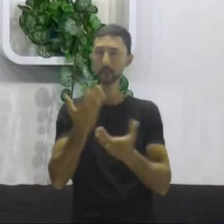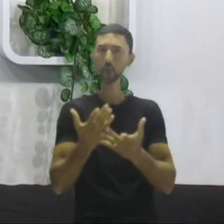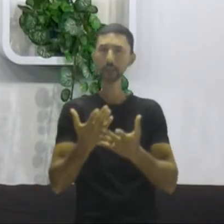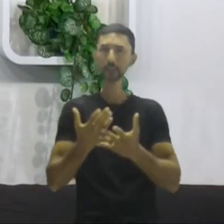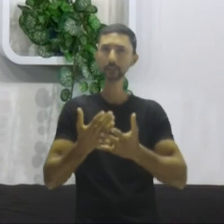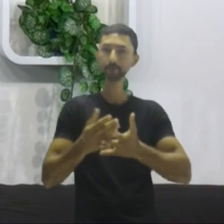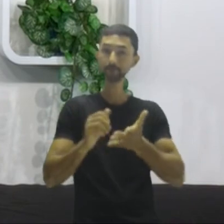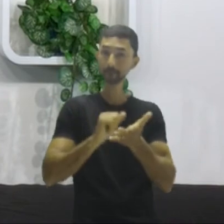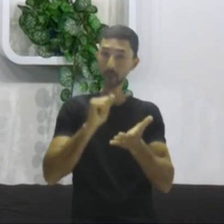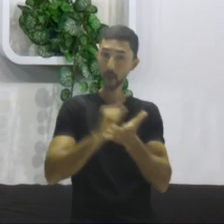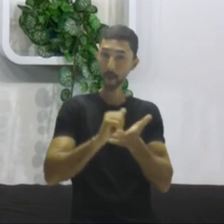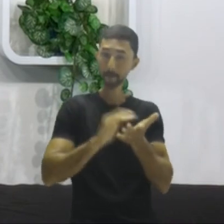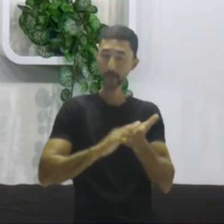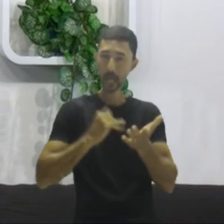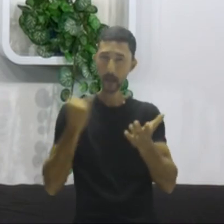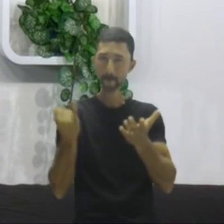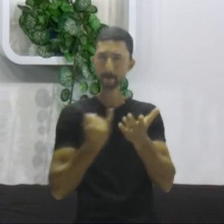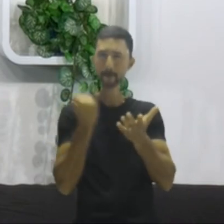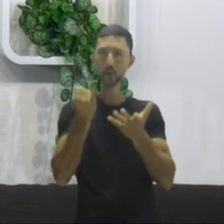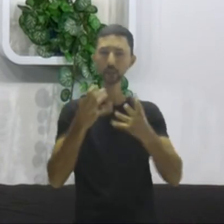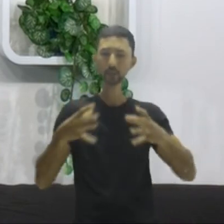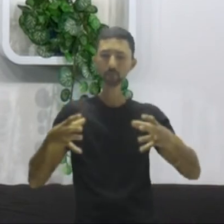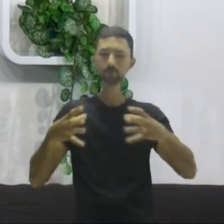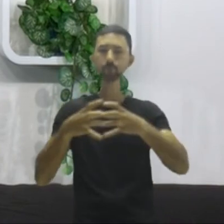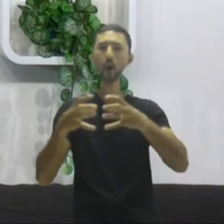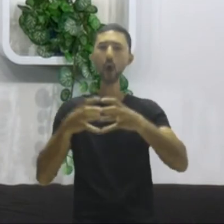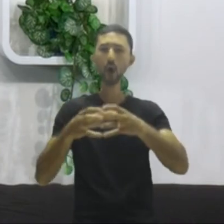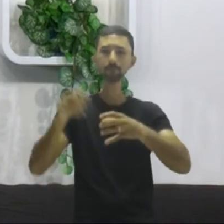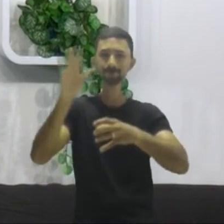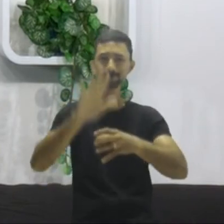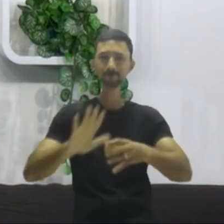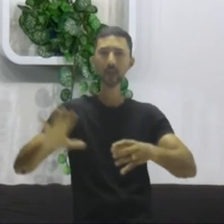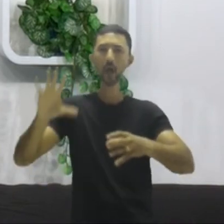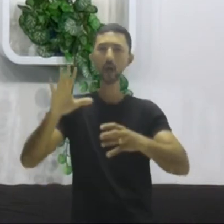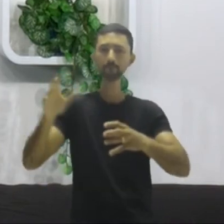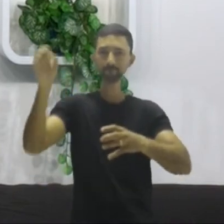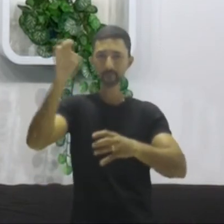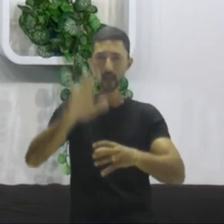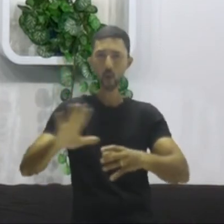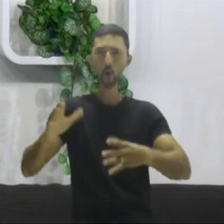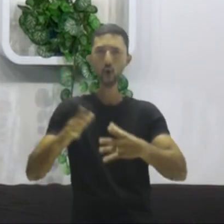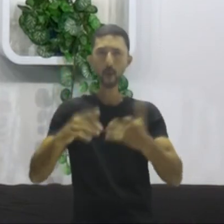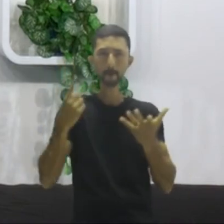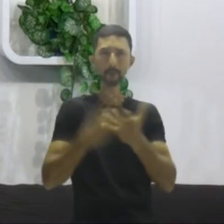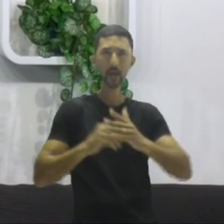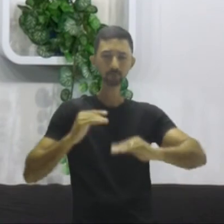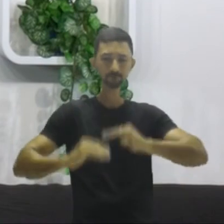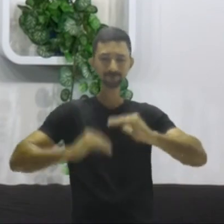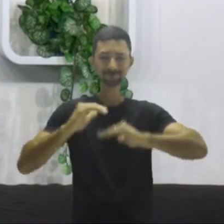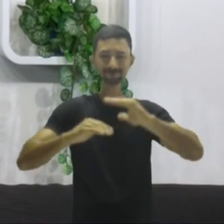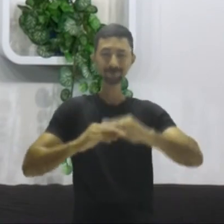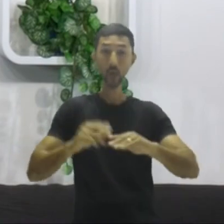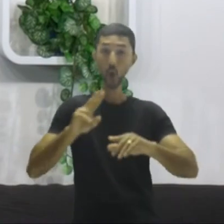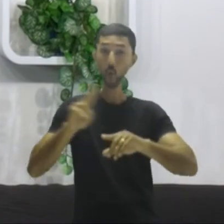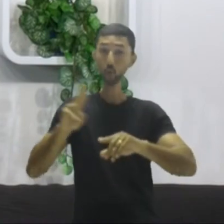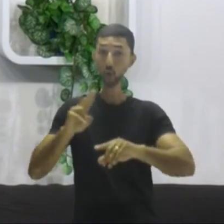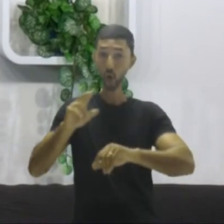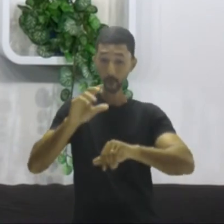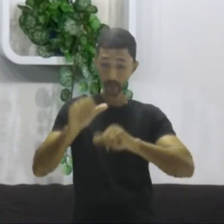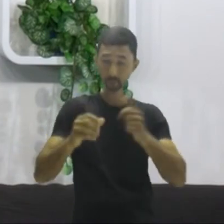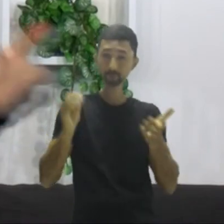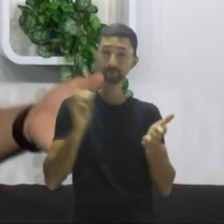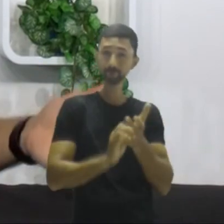tratado mais importante da União Europeia. Consolida a União Europeia, com esse nome, inclusive, União